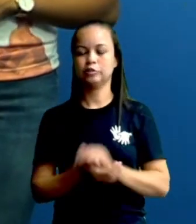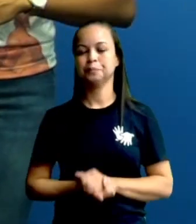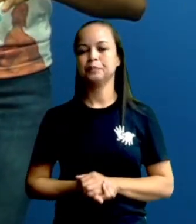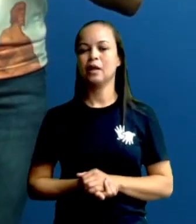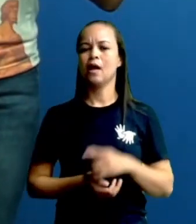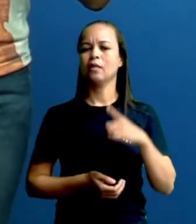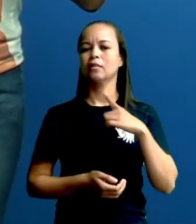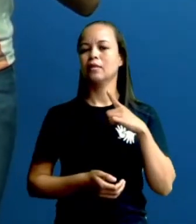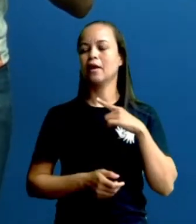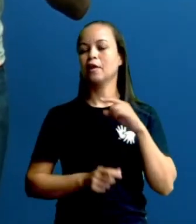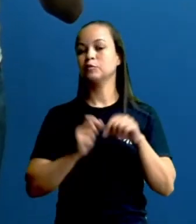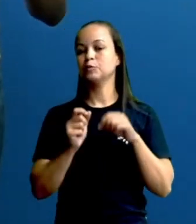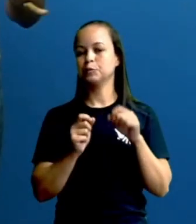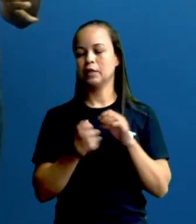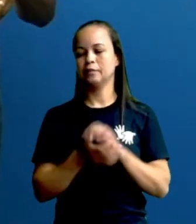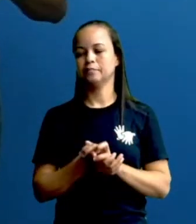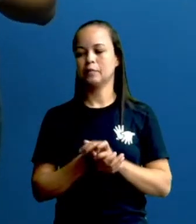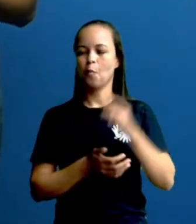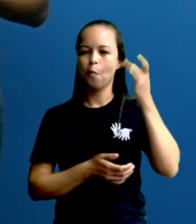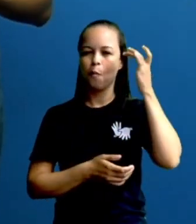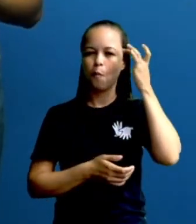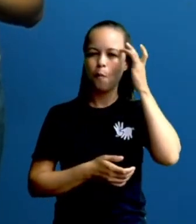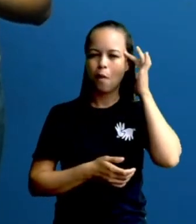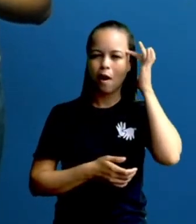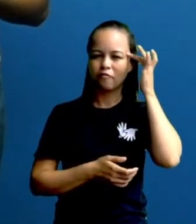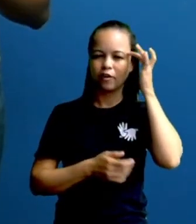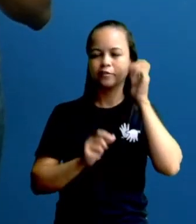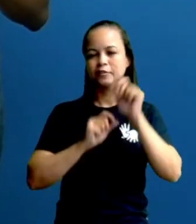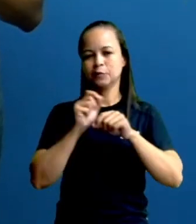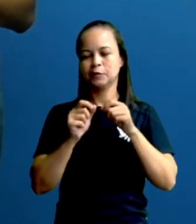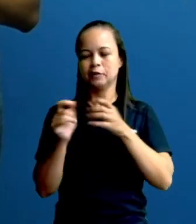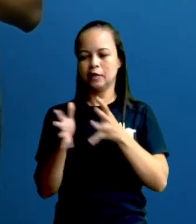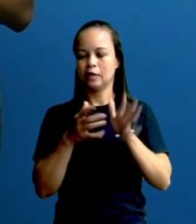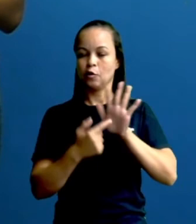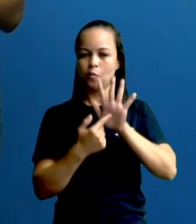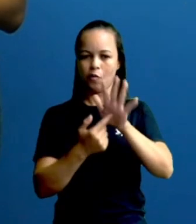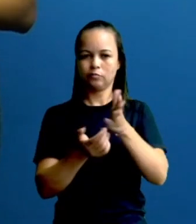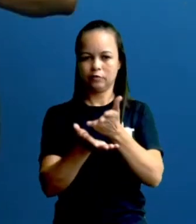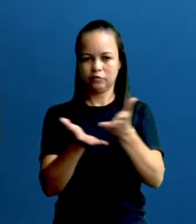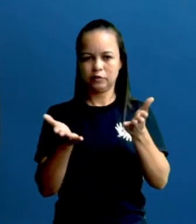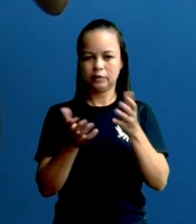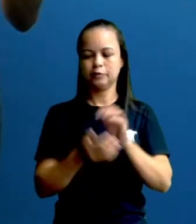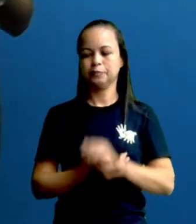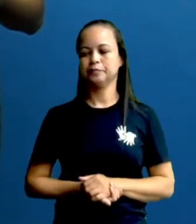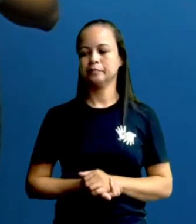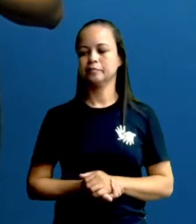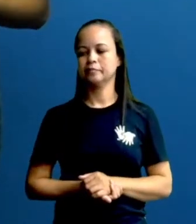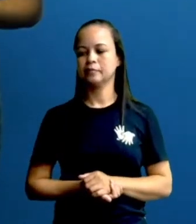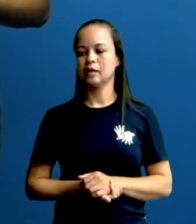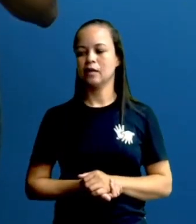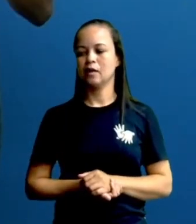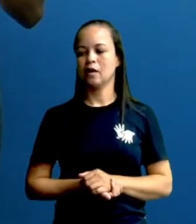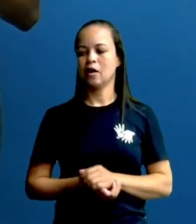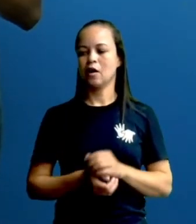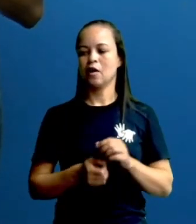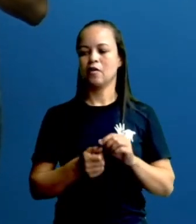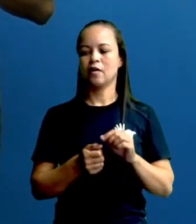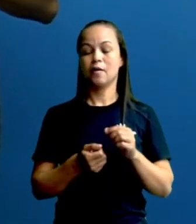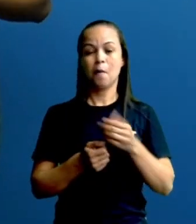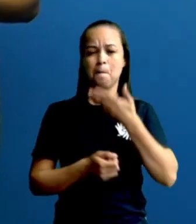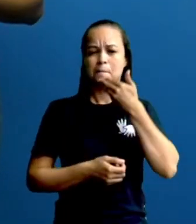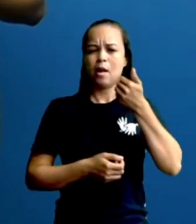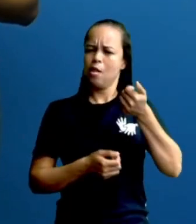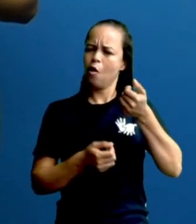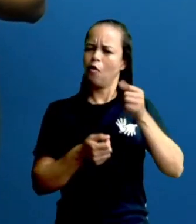inglês, temos uma reflexão. Eu trouxe para vocês essa que diz o seguinte. Make the best, invest